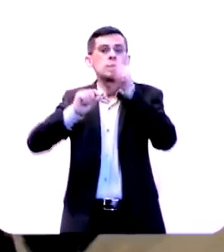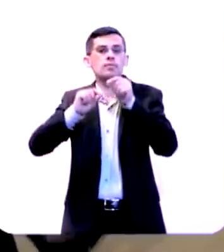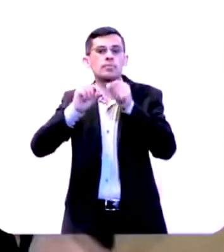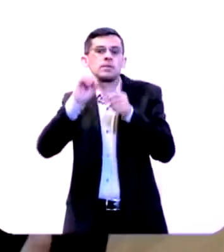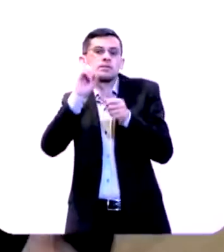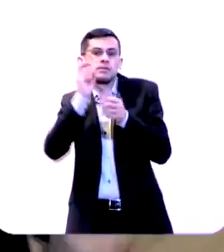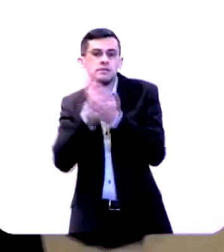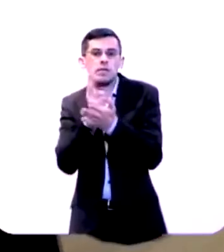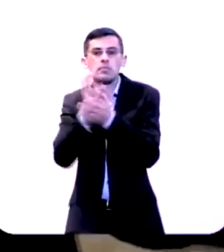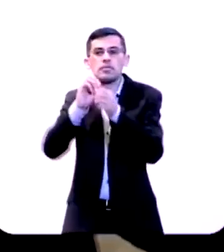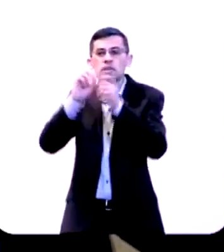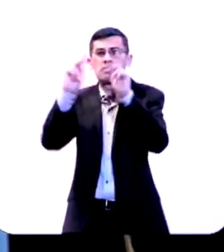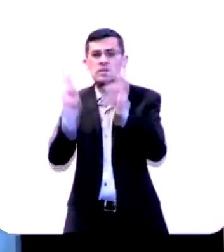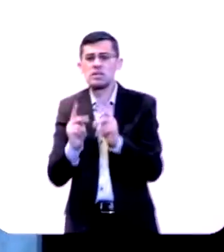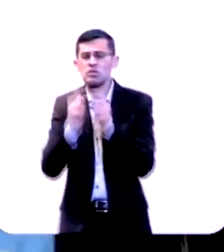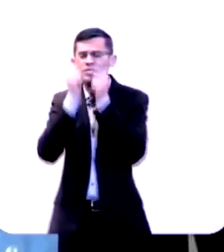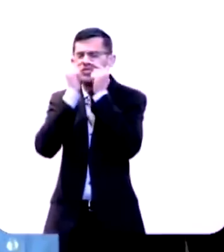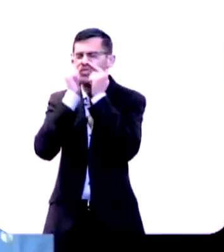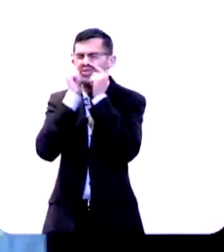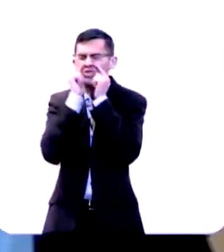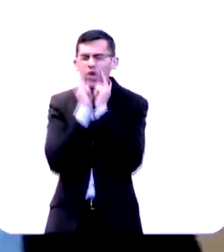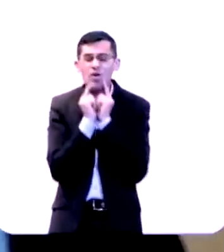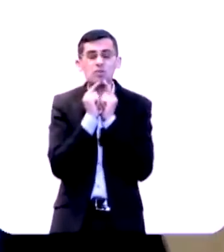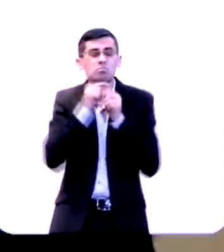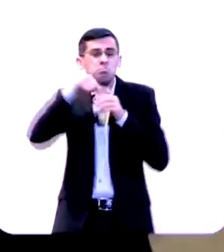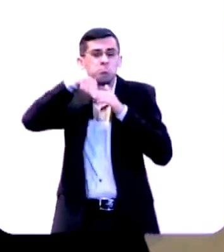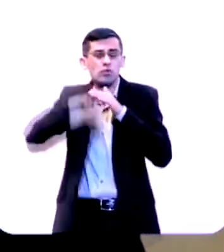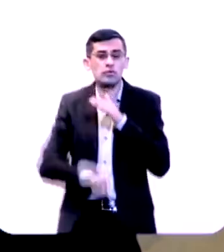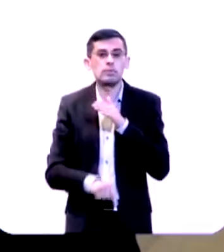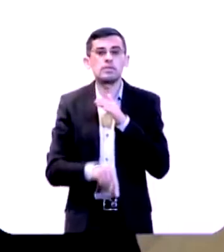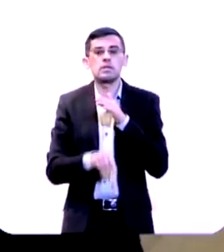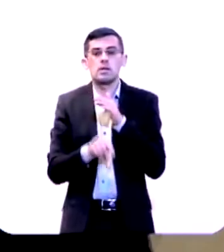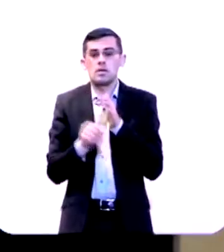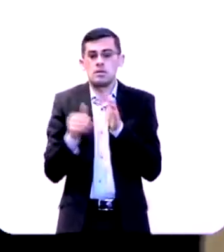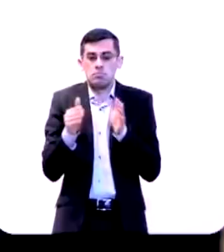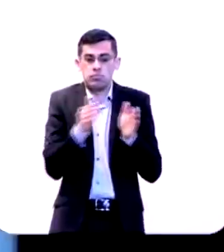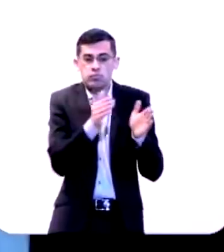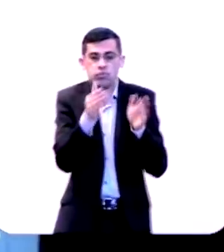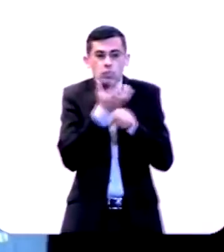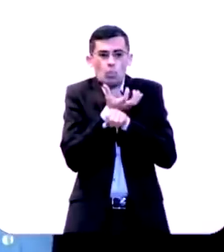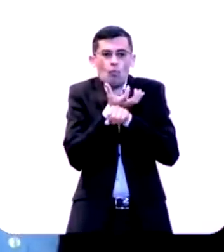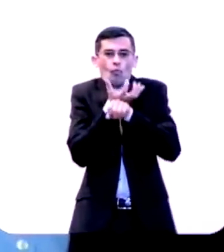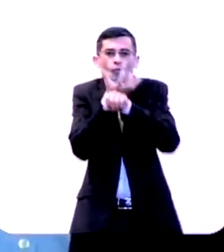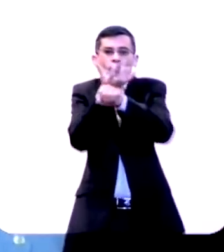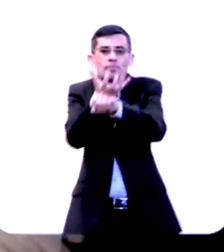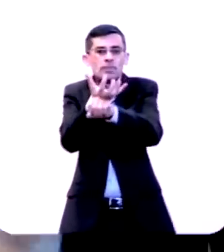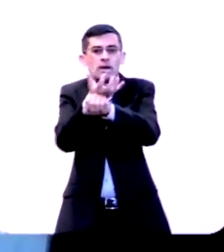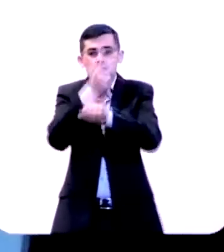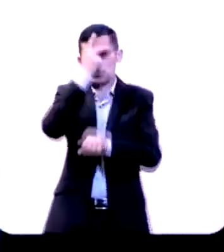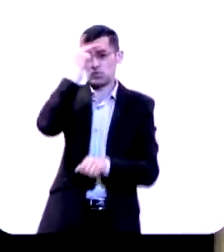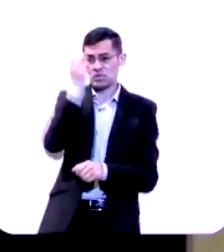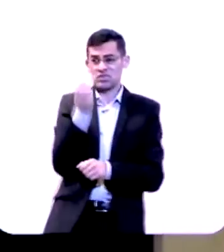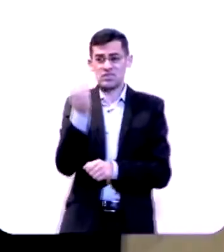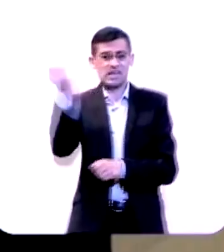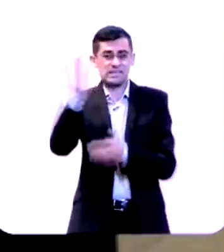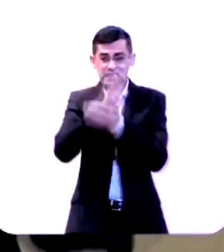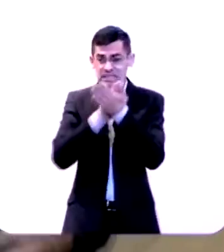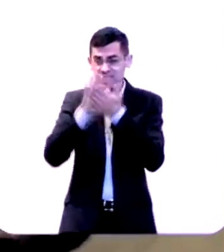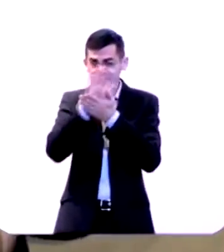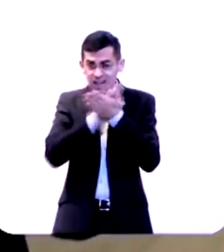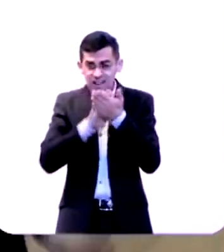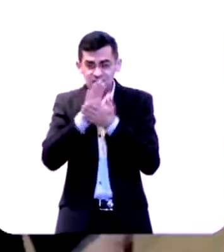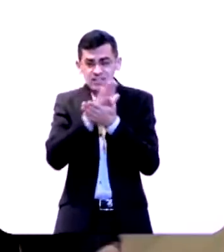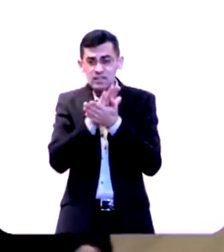fazer a paz choram amargamente as estradas estão vazias ninguém viaja por elas